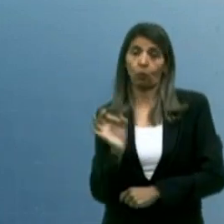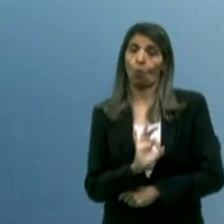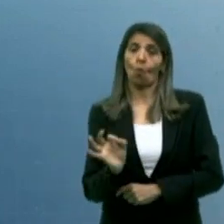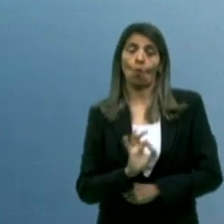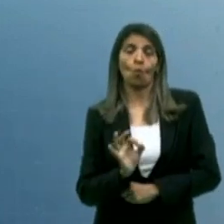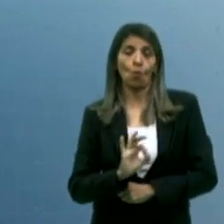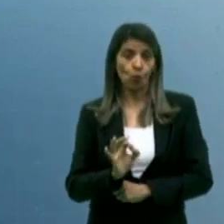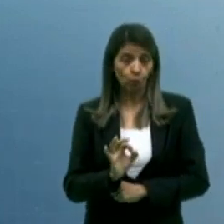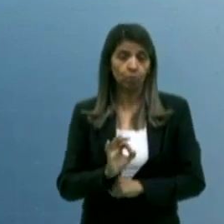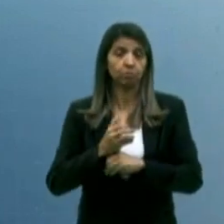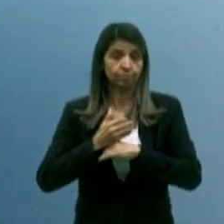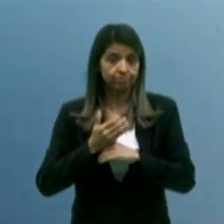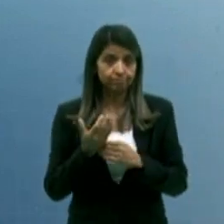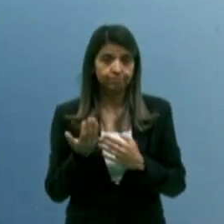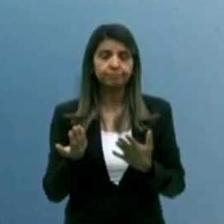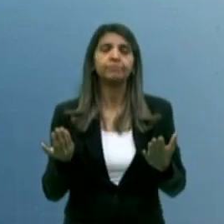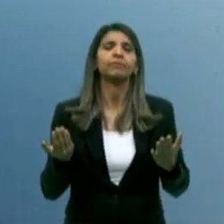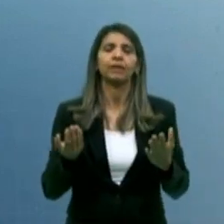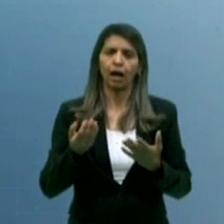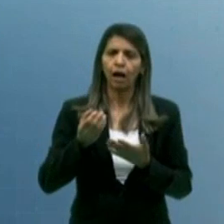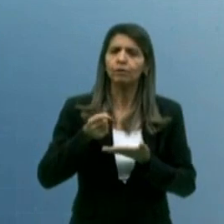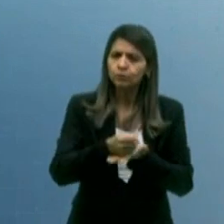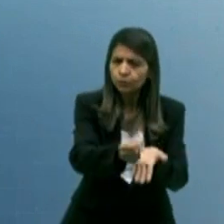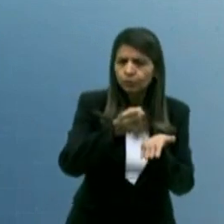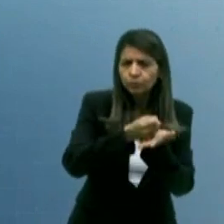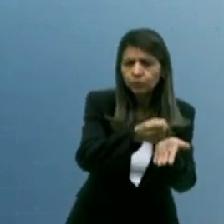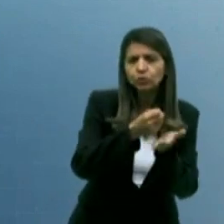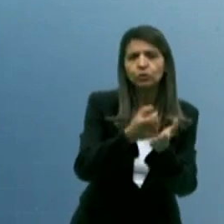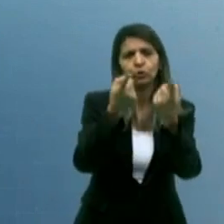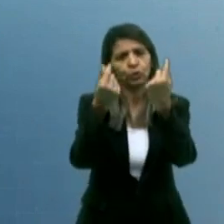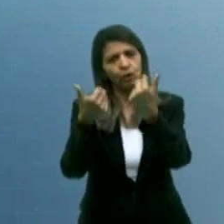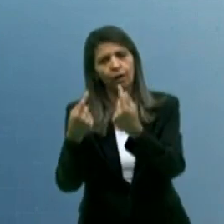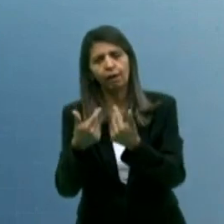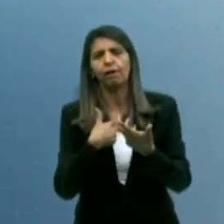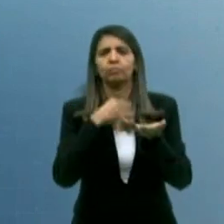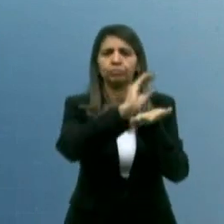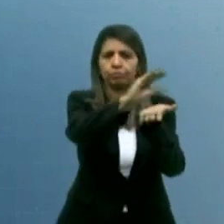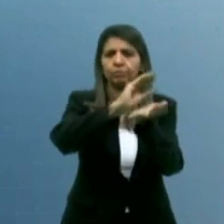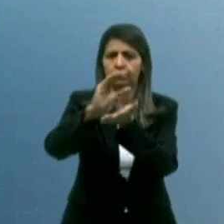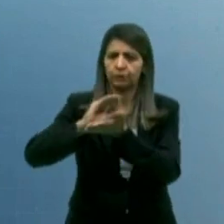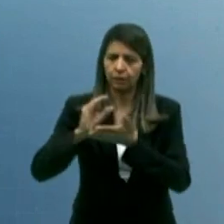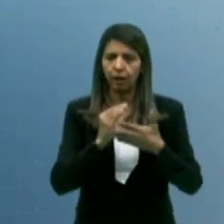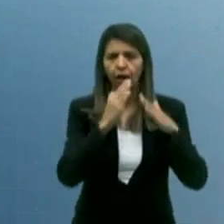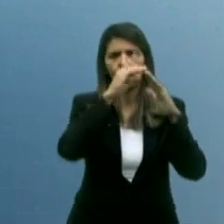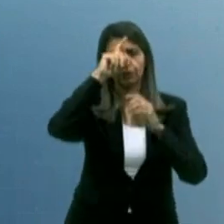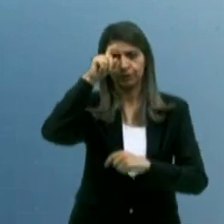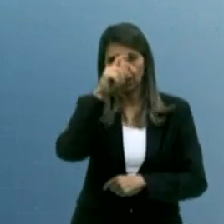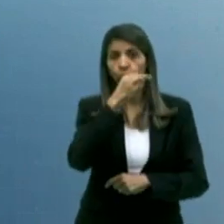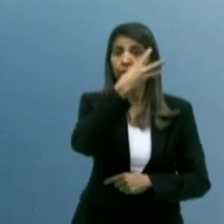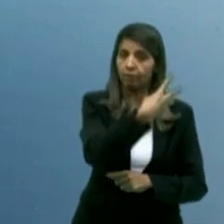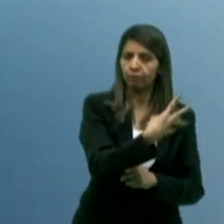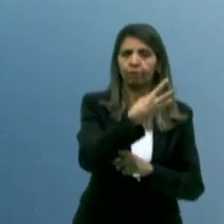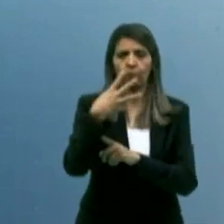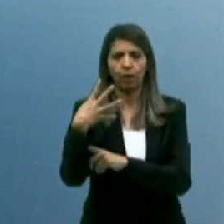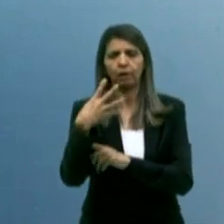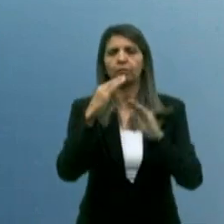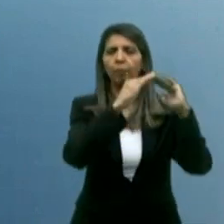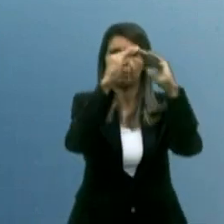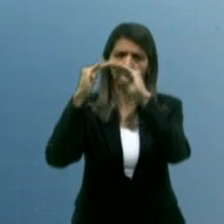estamos investindo no custeio, no custeio de todos os hospitais, dos 34 hospitais,